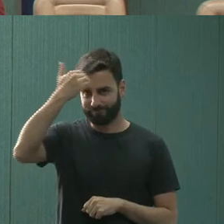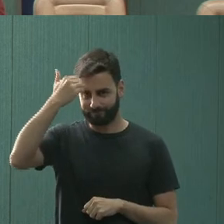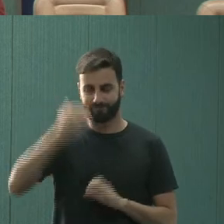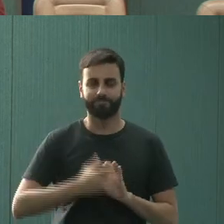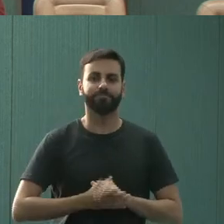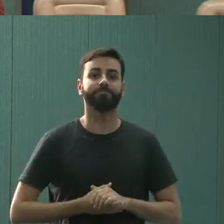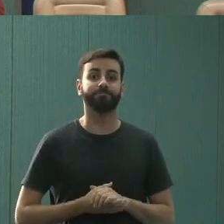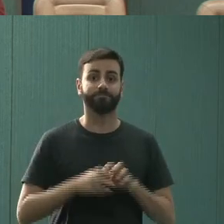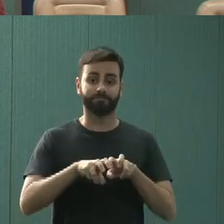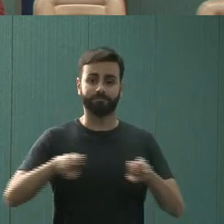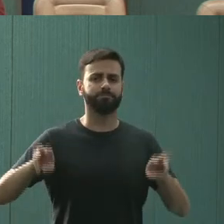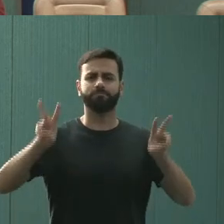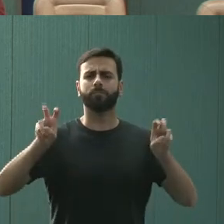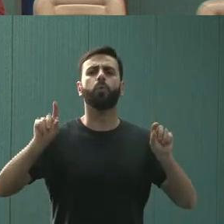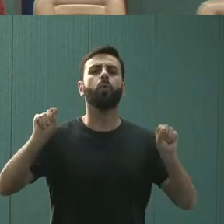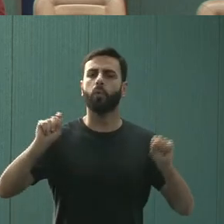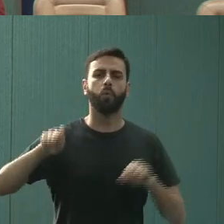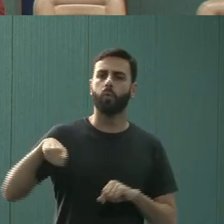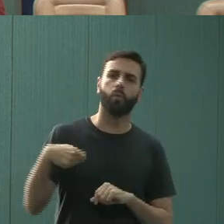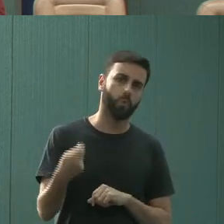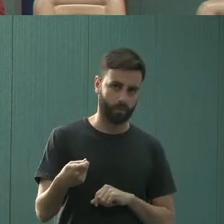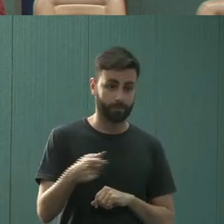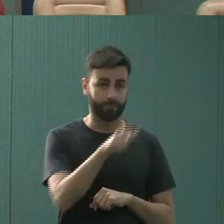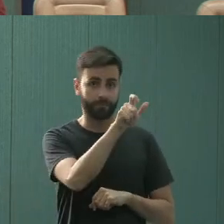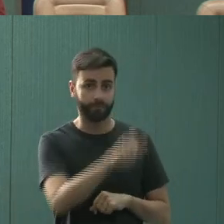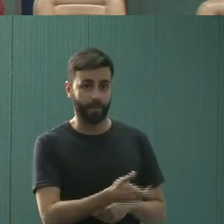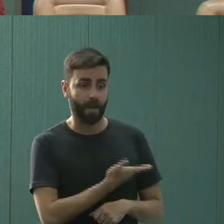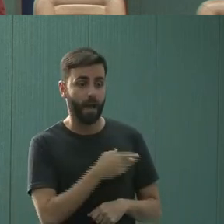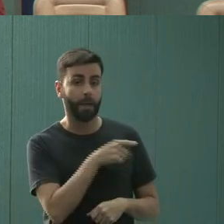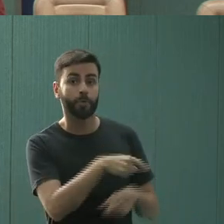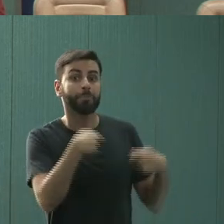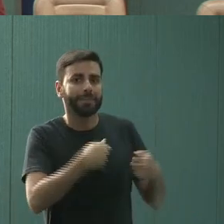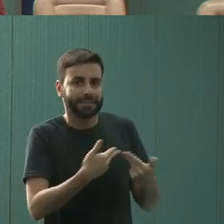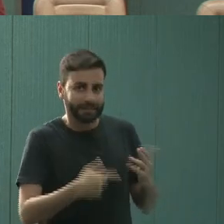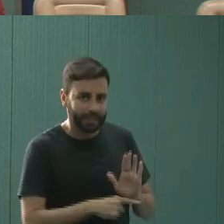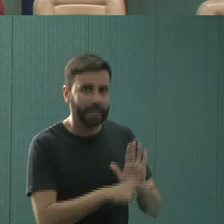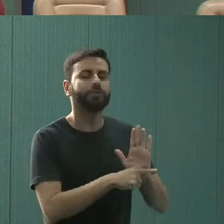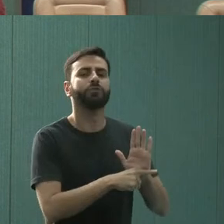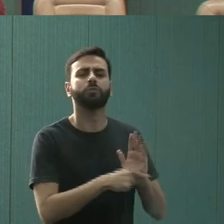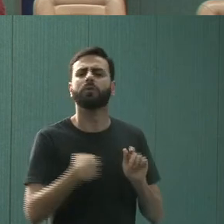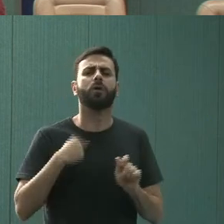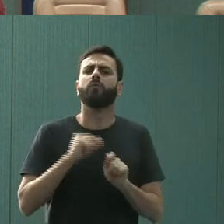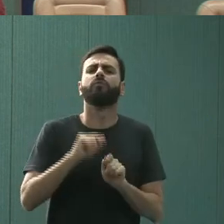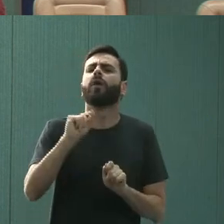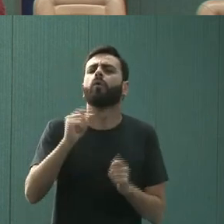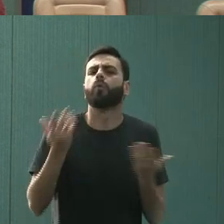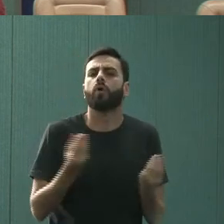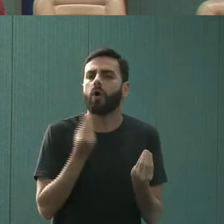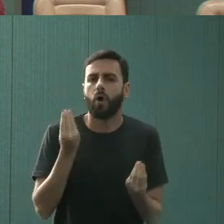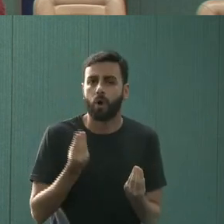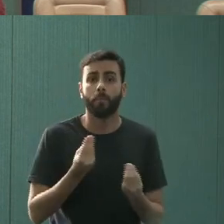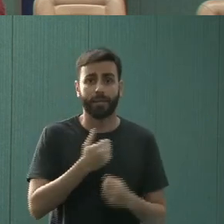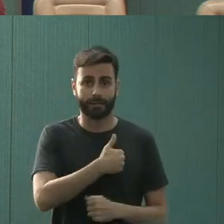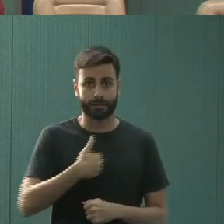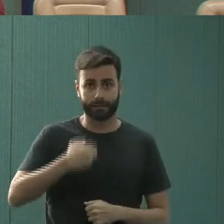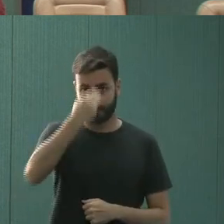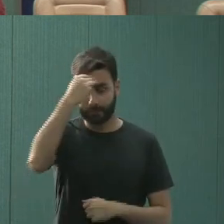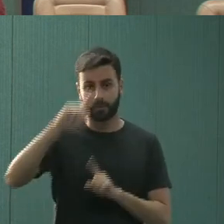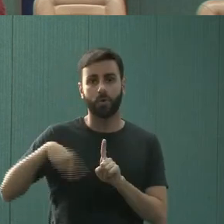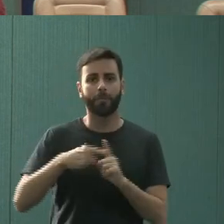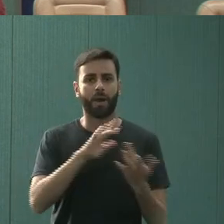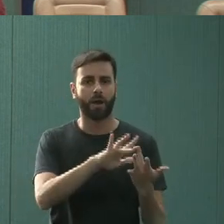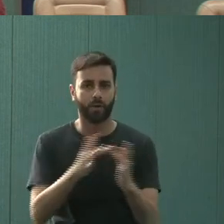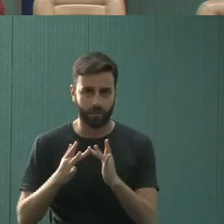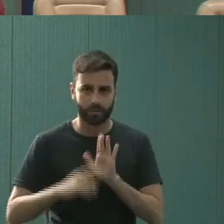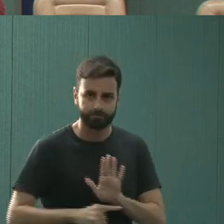A mesa de hoje, intitulada O meu colega precisa de ajuda. O que eu faço? Saúde mental e rede de